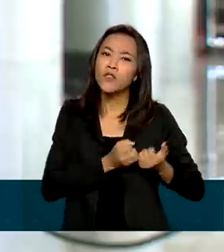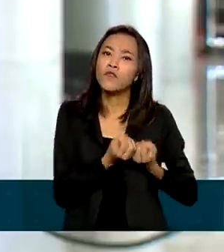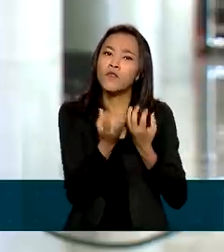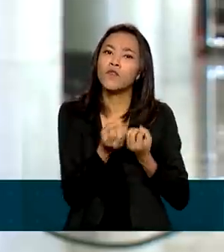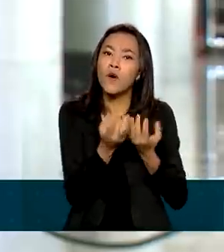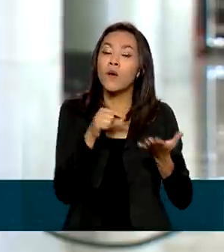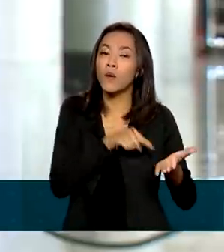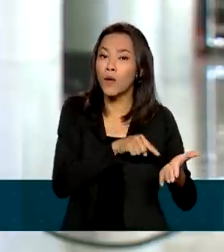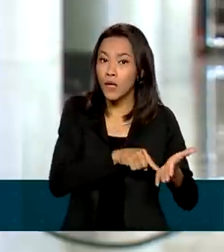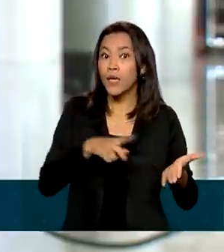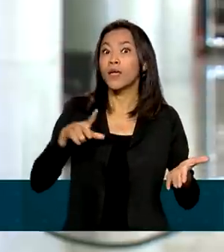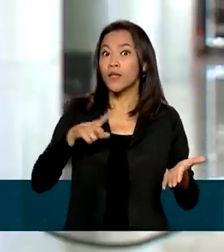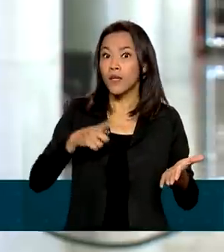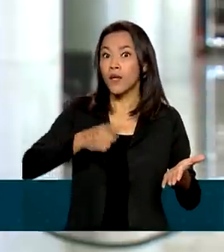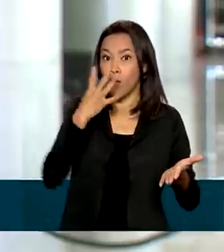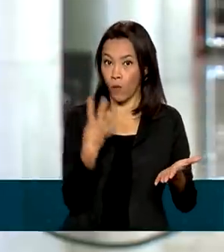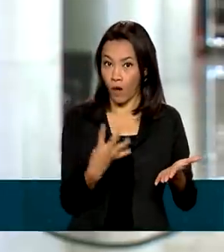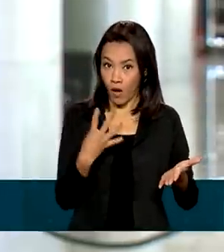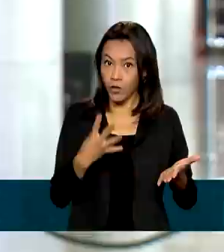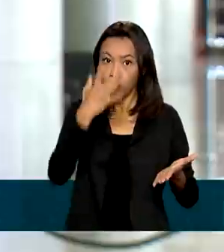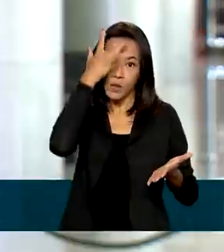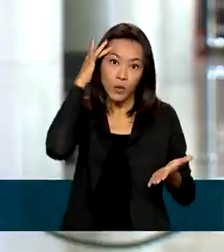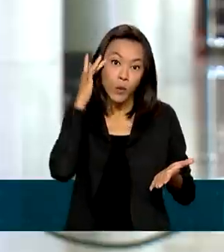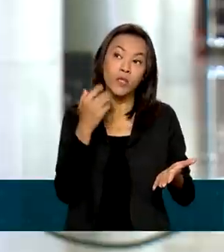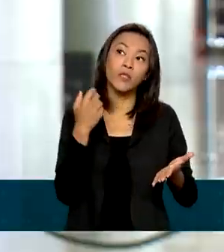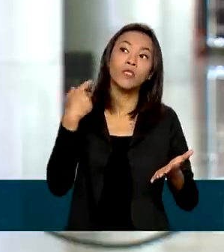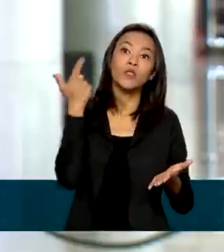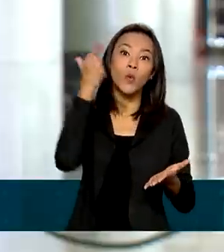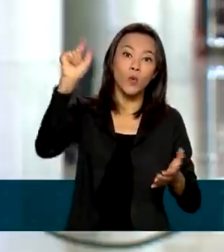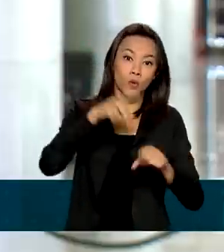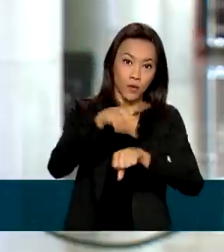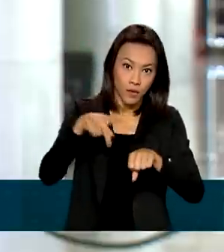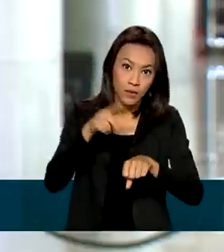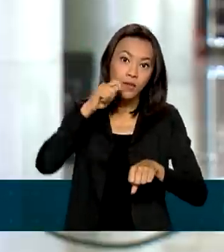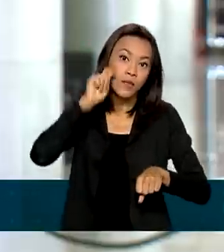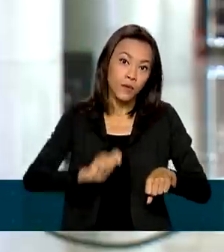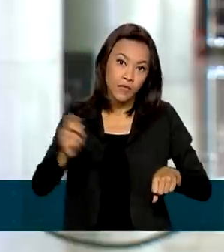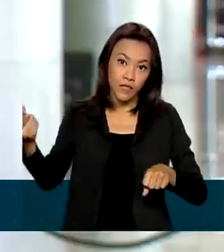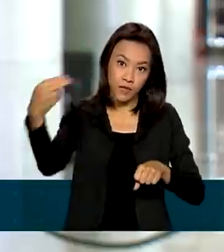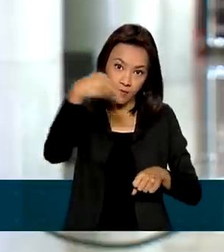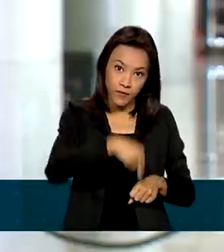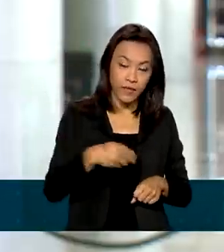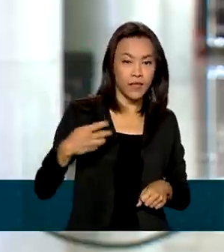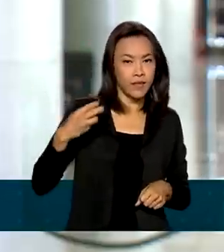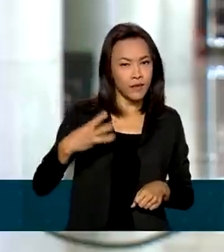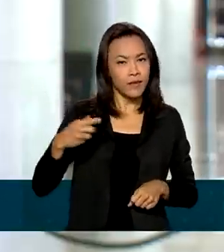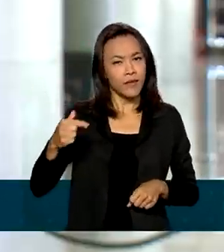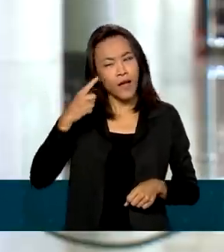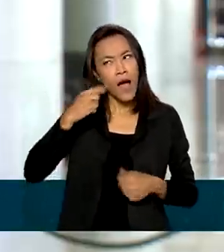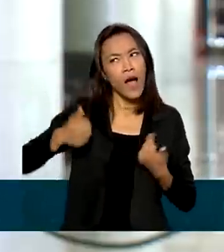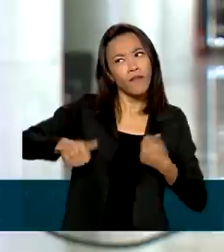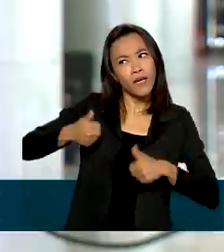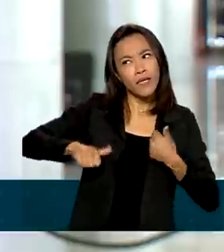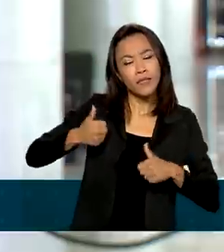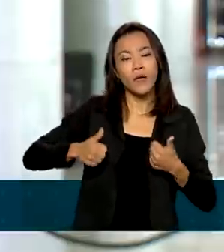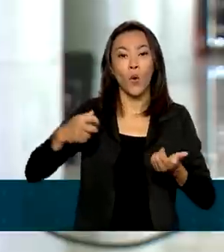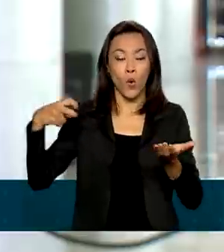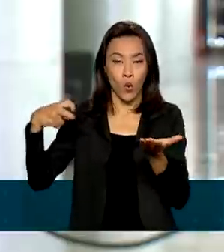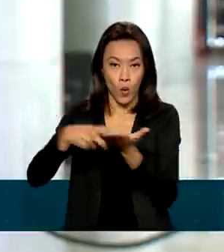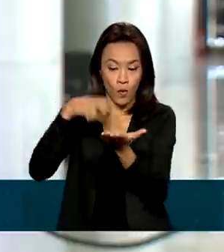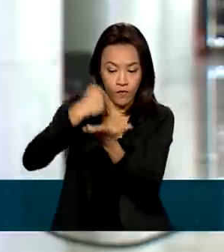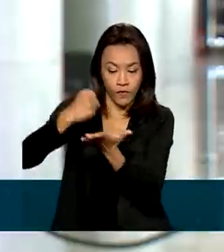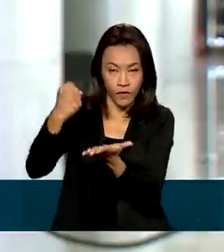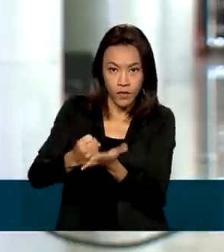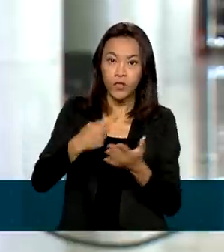ano, reconheceu 4 refugiados e outros 37 pedidos estão sob análise. A concessão de vistos e autorizações de